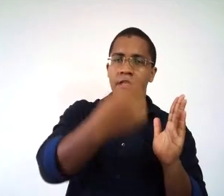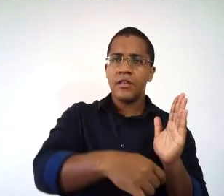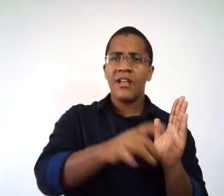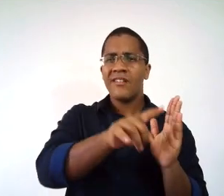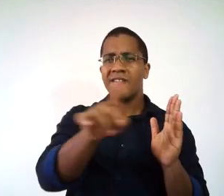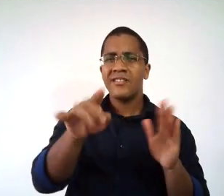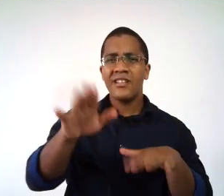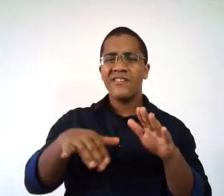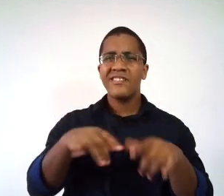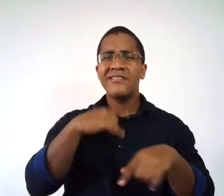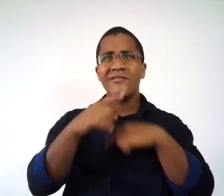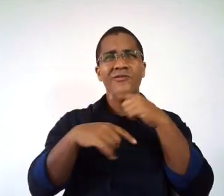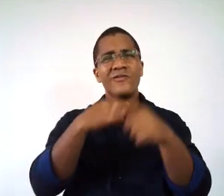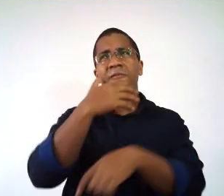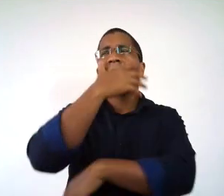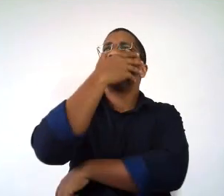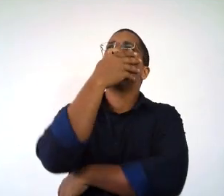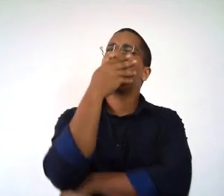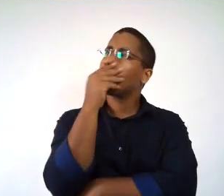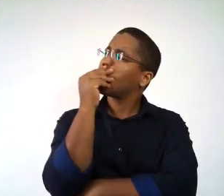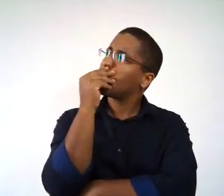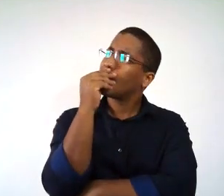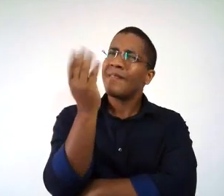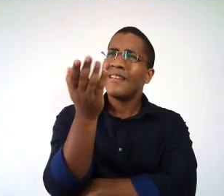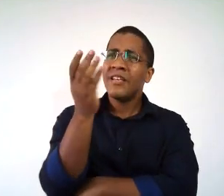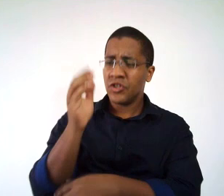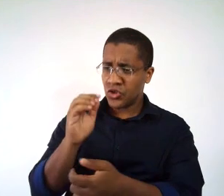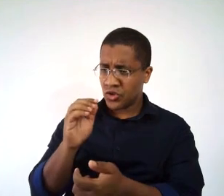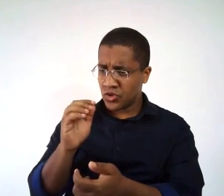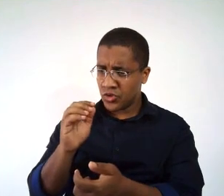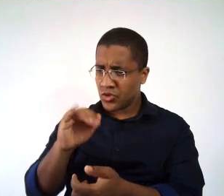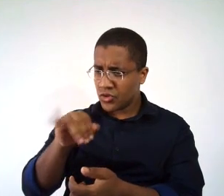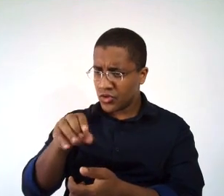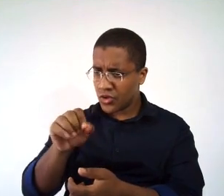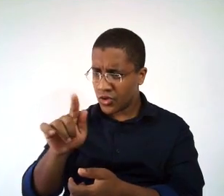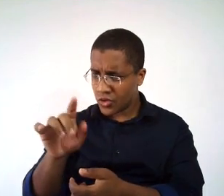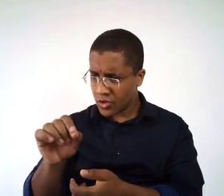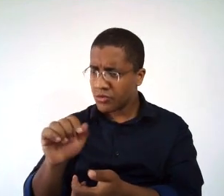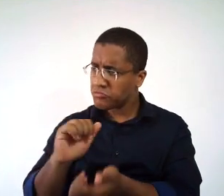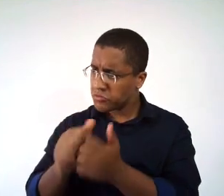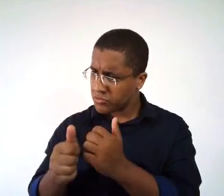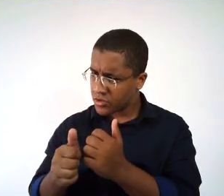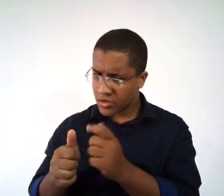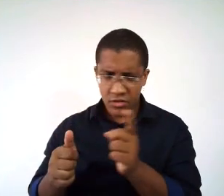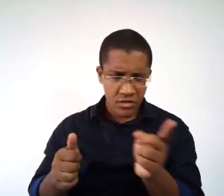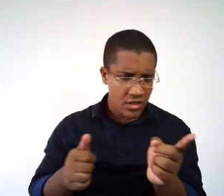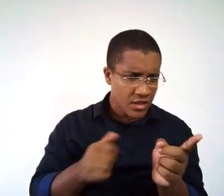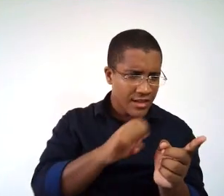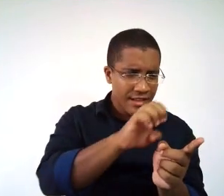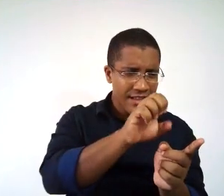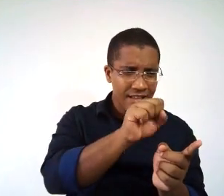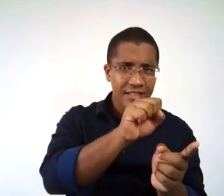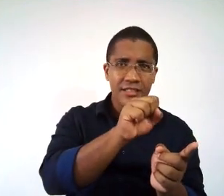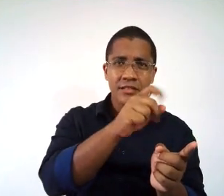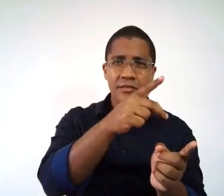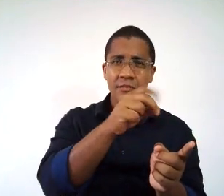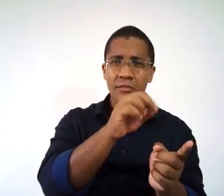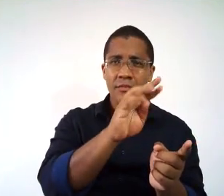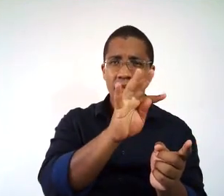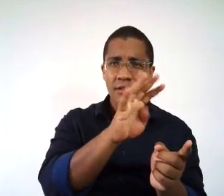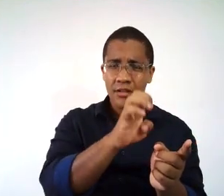com dúvida. Professora, eu ainda não consigo completamente identificar o que são jogos esportivos e o que são esportes.